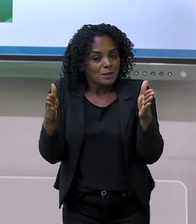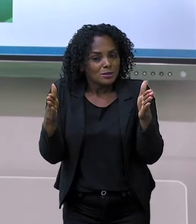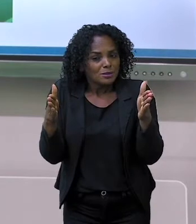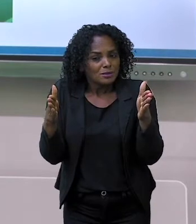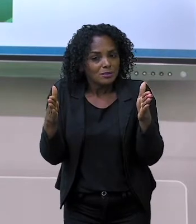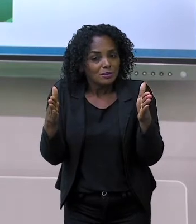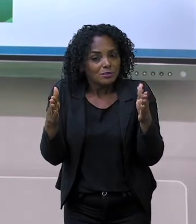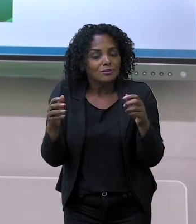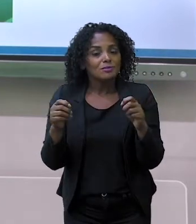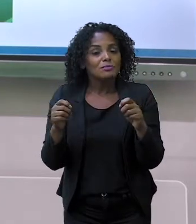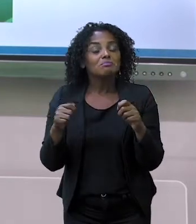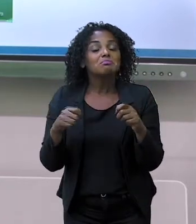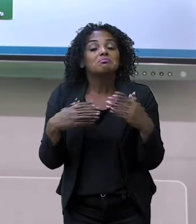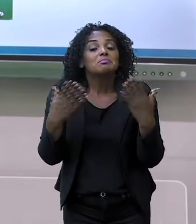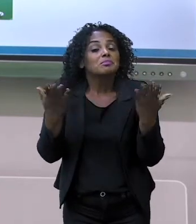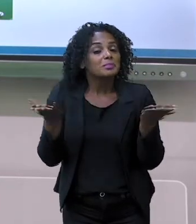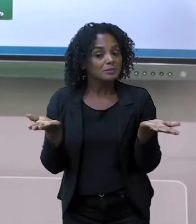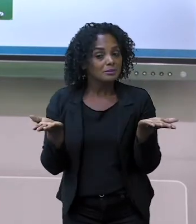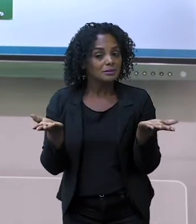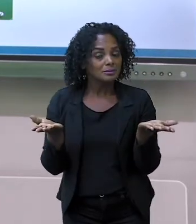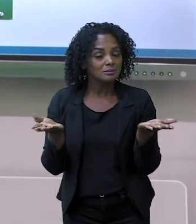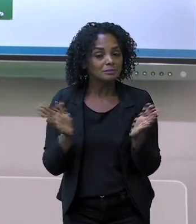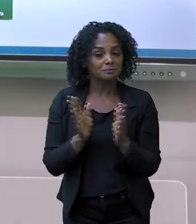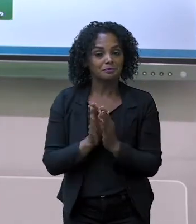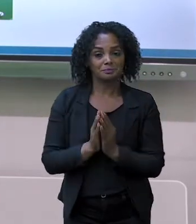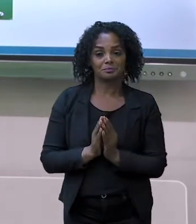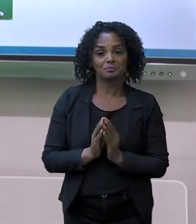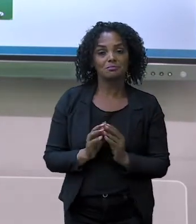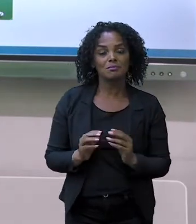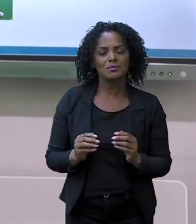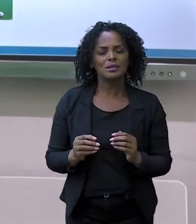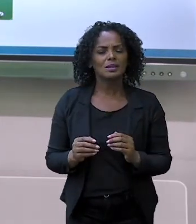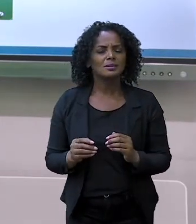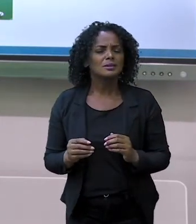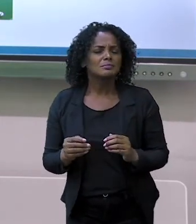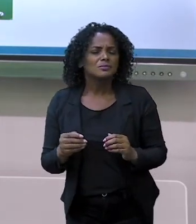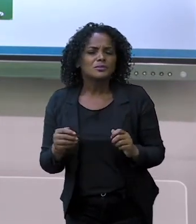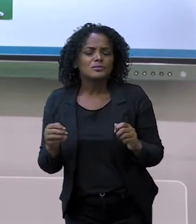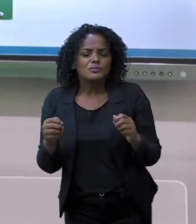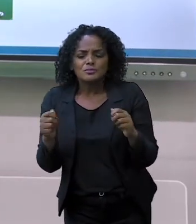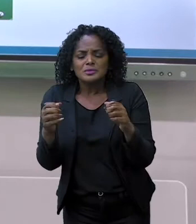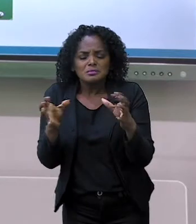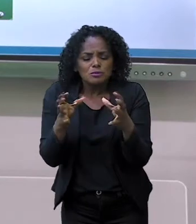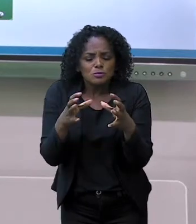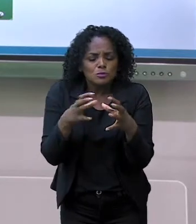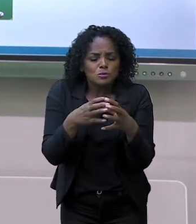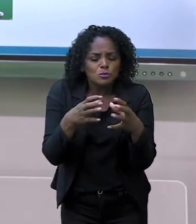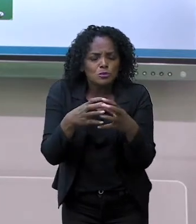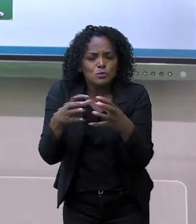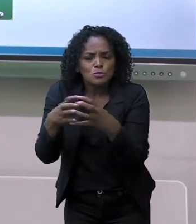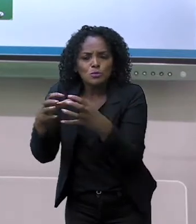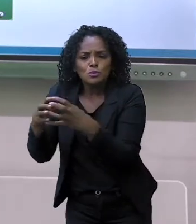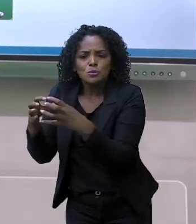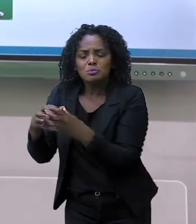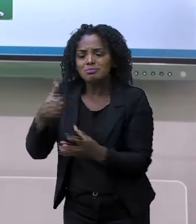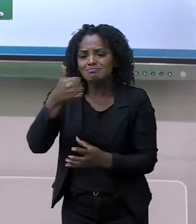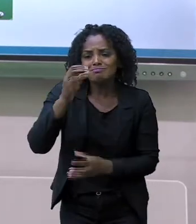que essa casa maior, gente? Vamos ver. Fizeram um grupo de dez.